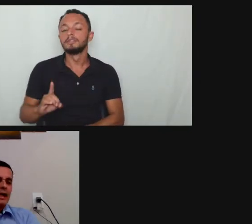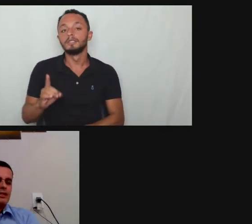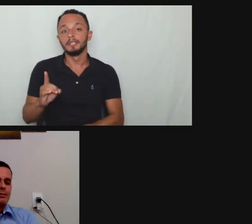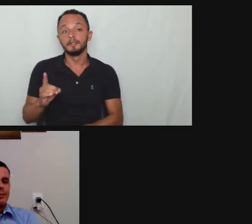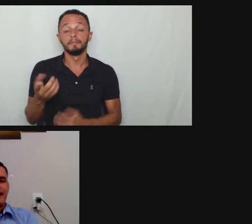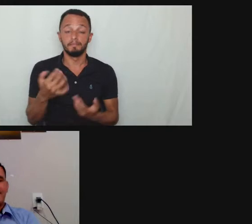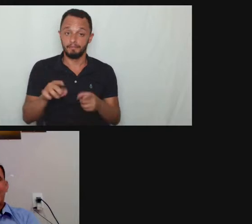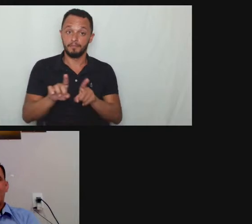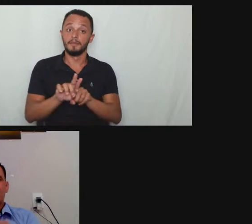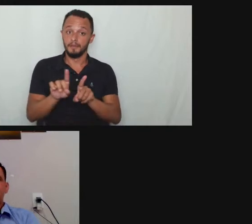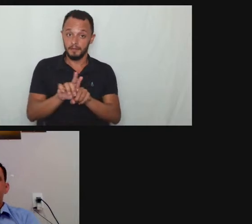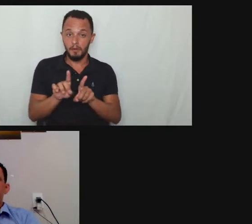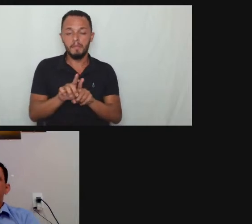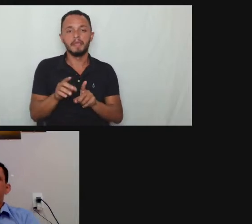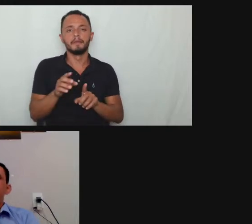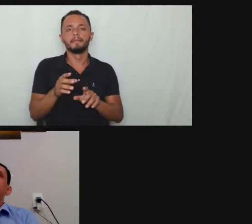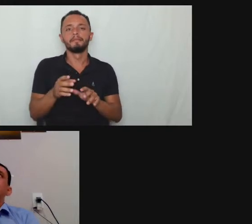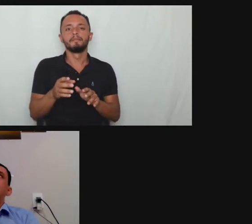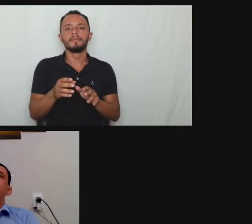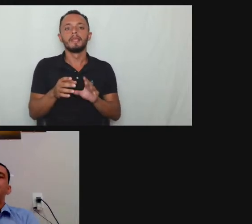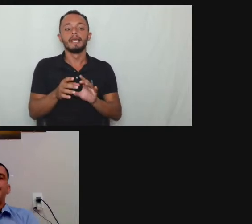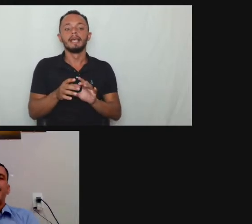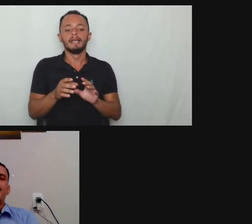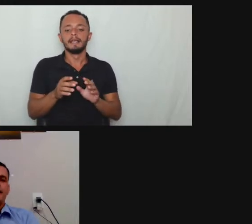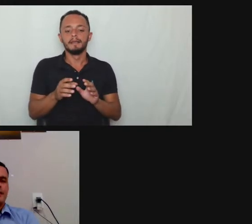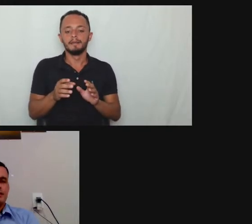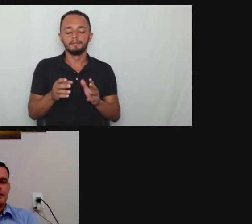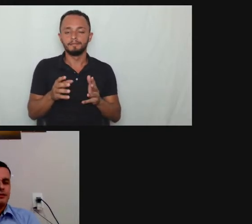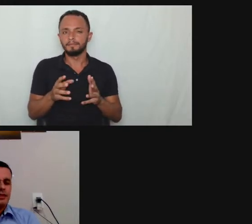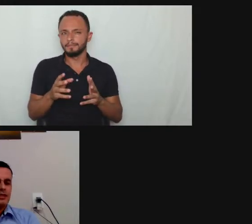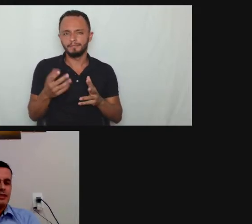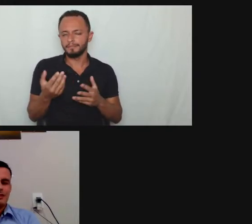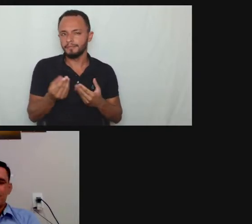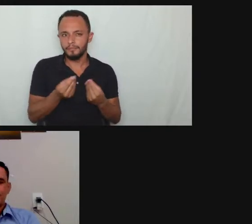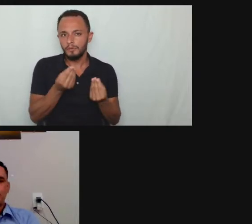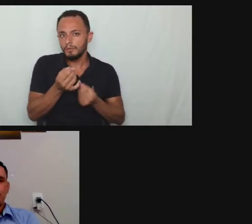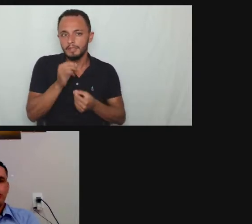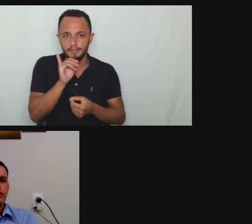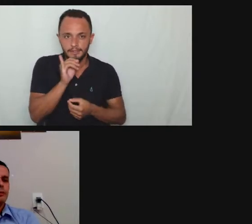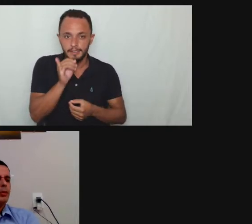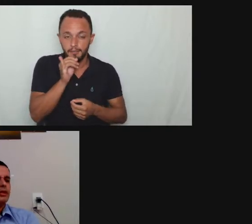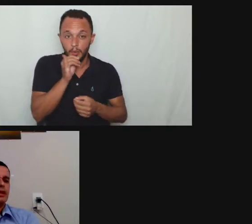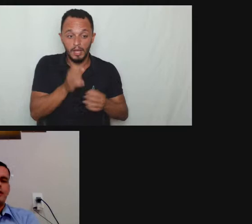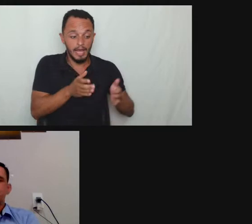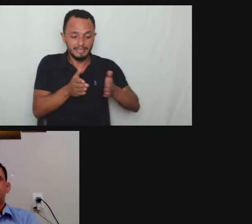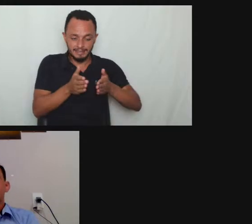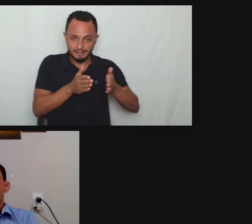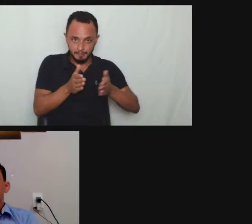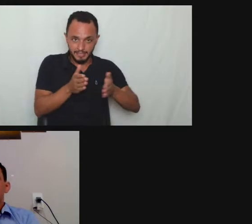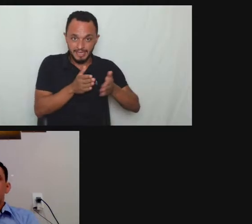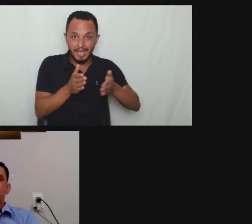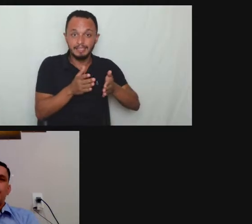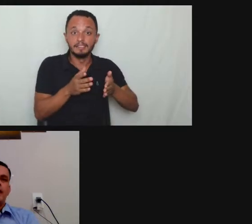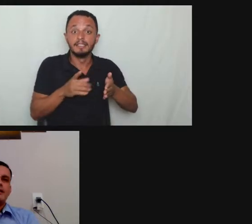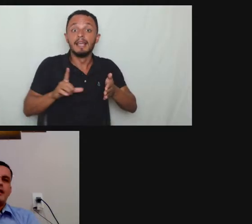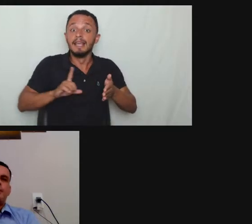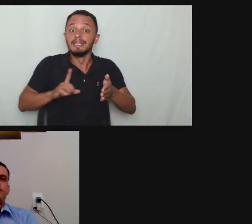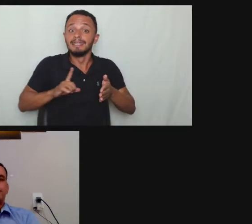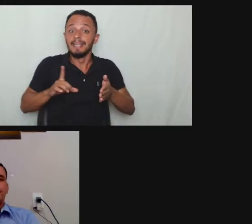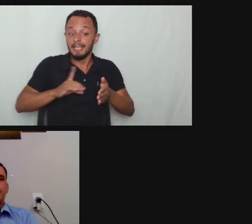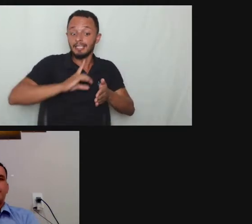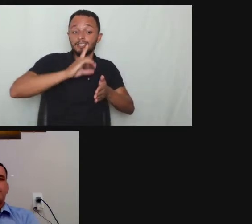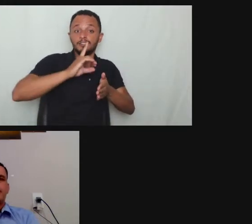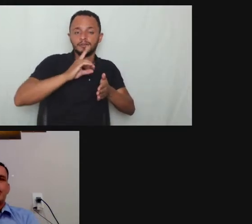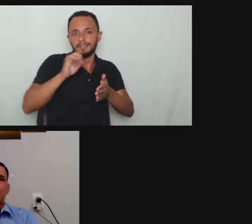da estabilidade para quem é ampara a pessoa do deficiente isso eu acho muito importante por